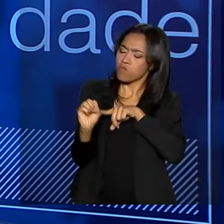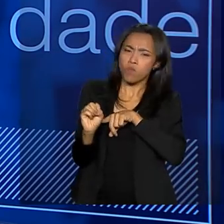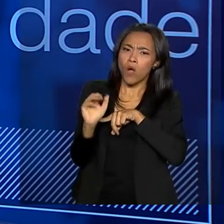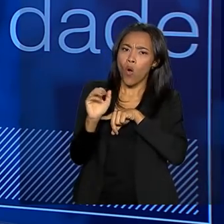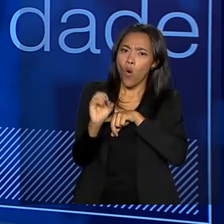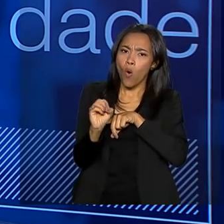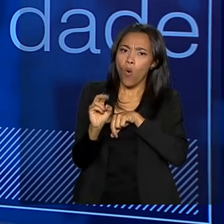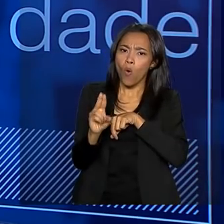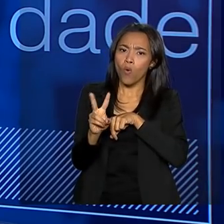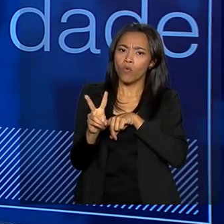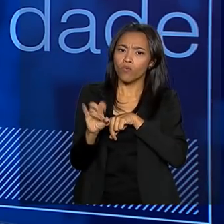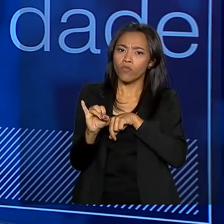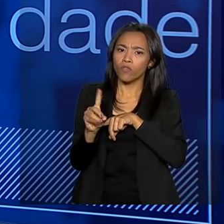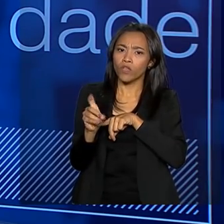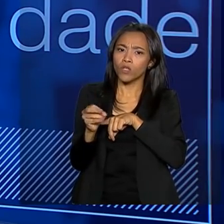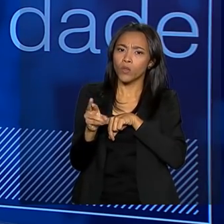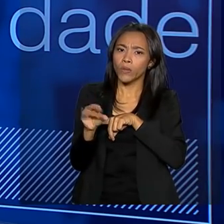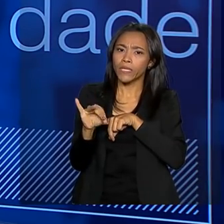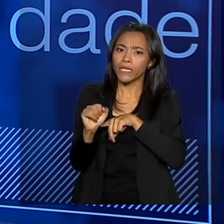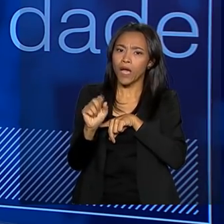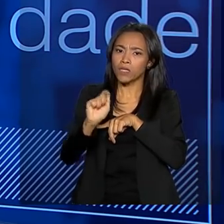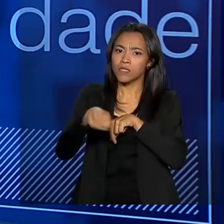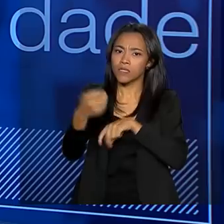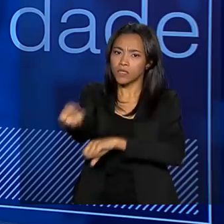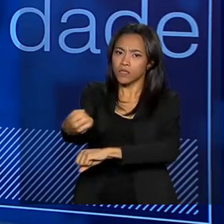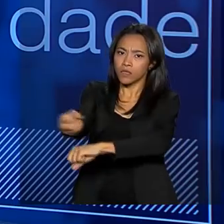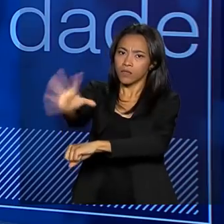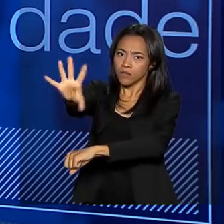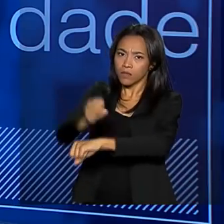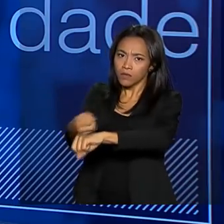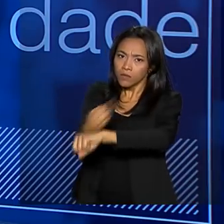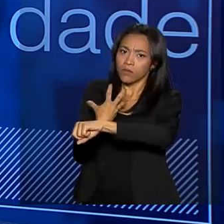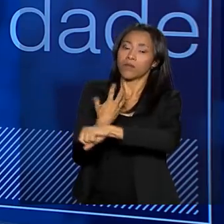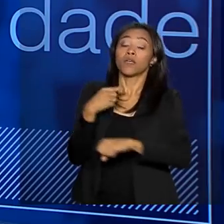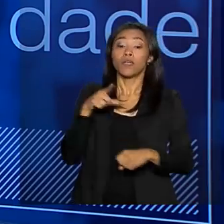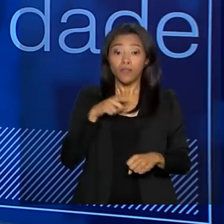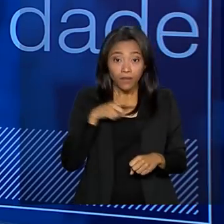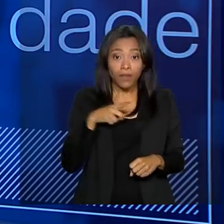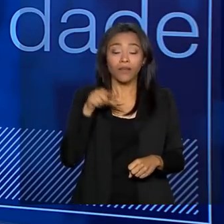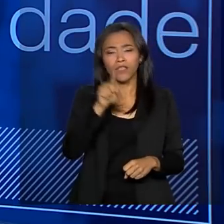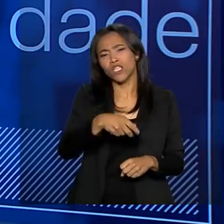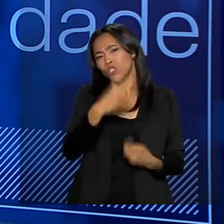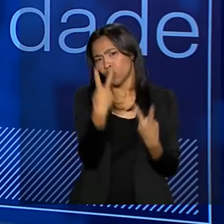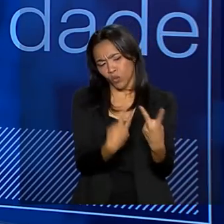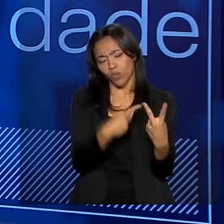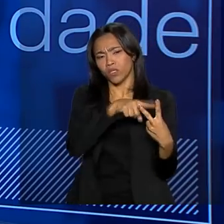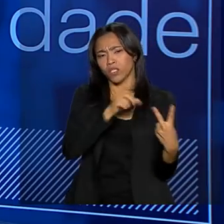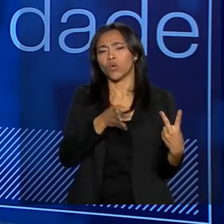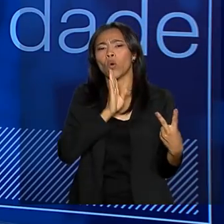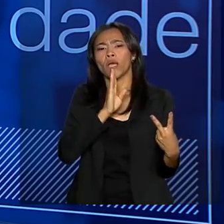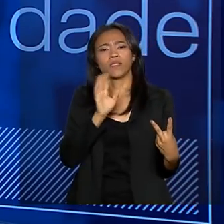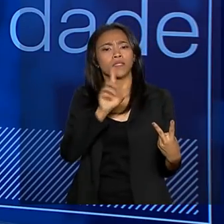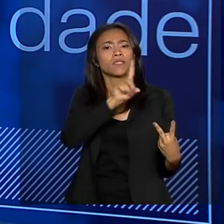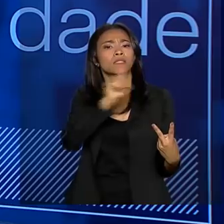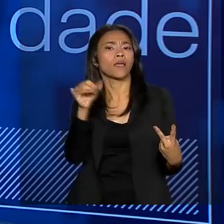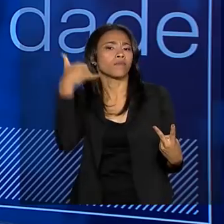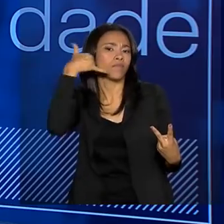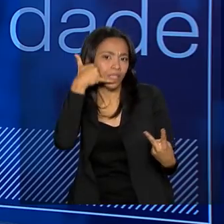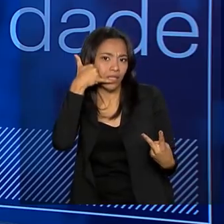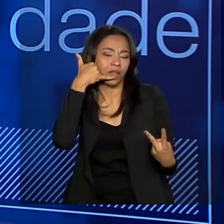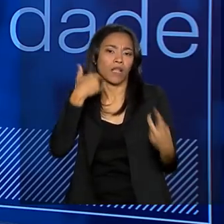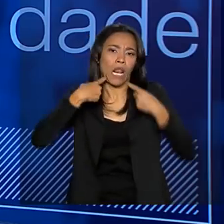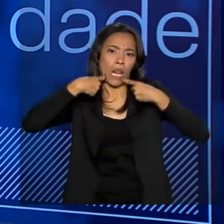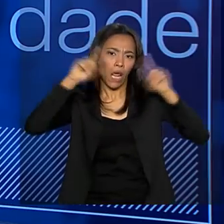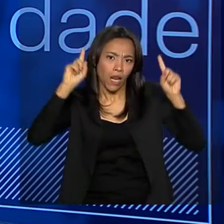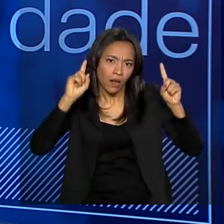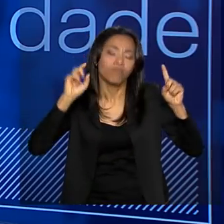recepção das denúncias de violação de direitos humanos. E dois canais que o Brasil já conhece. É o Disque 100. Qualquer tipo de